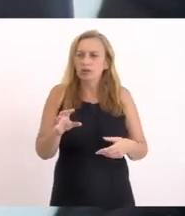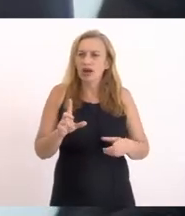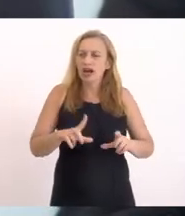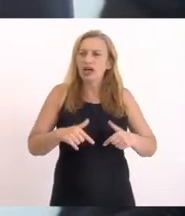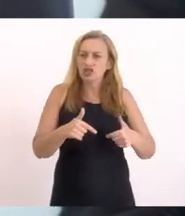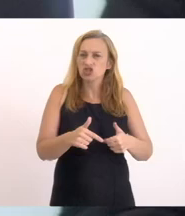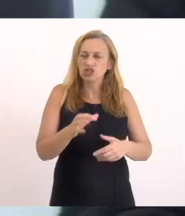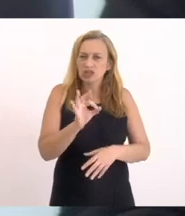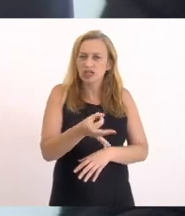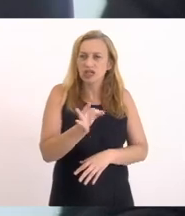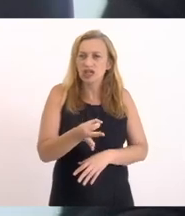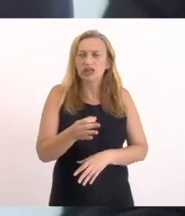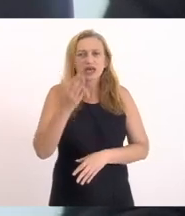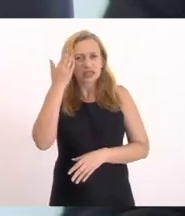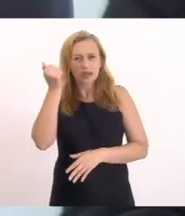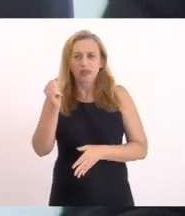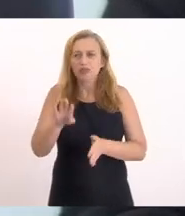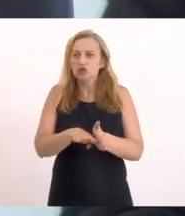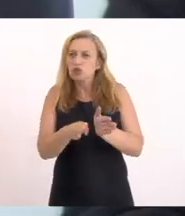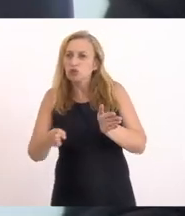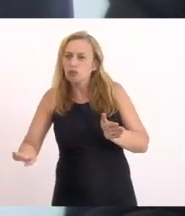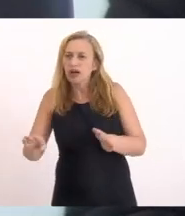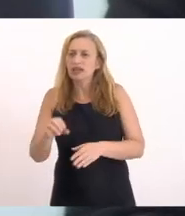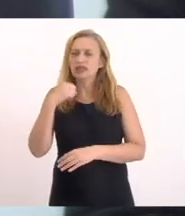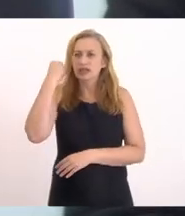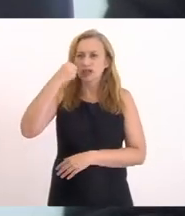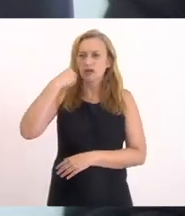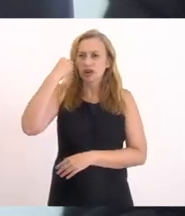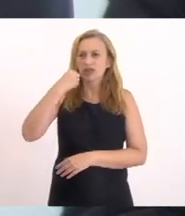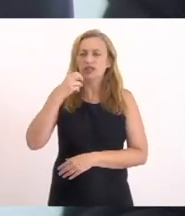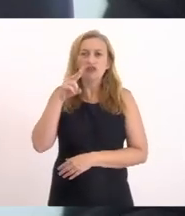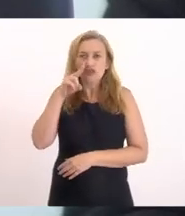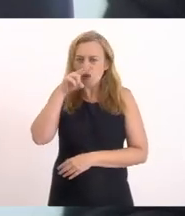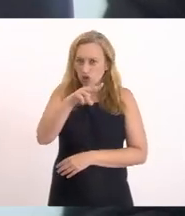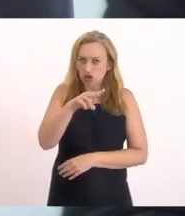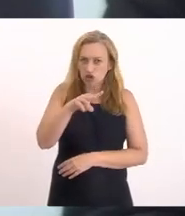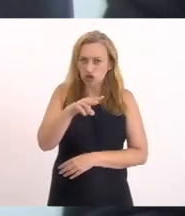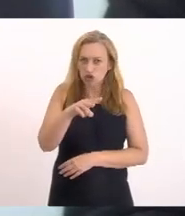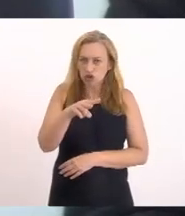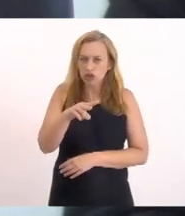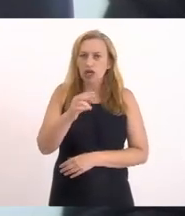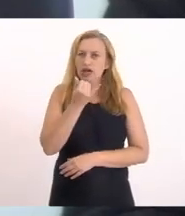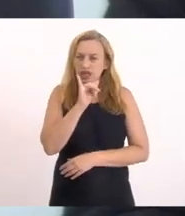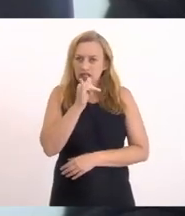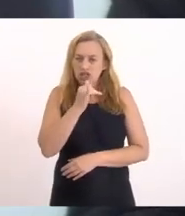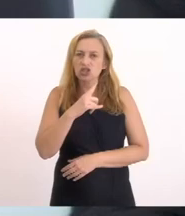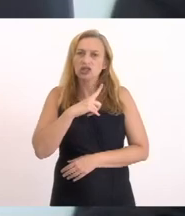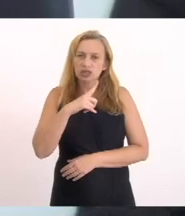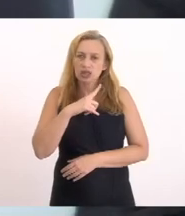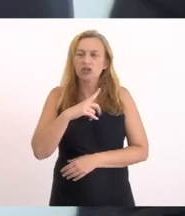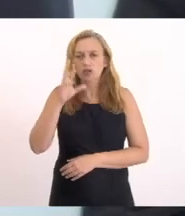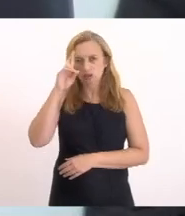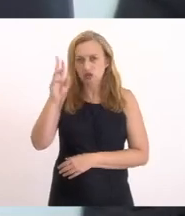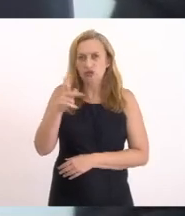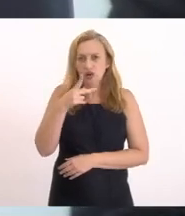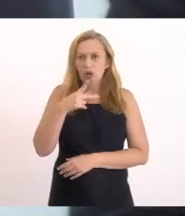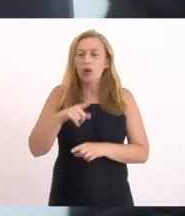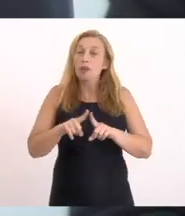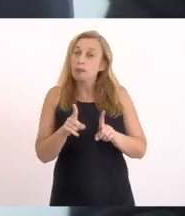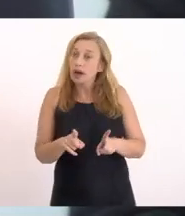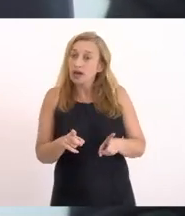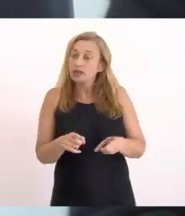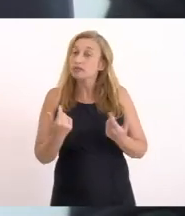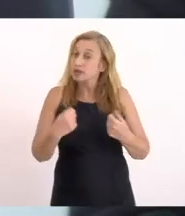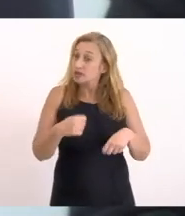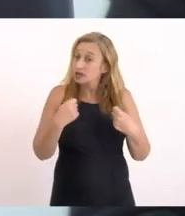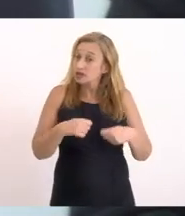A sabe que o mar de Saquarema É um mar extremamente forte Tem muita energia Como bem disse o senhor Mas a